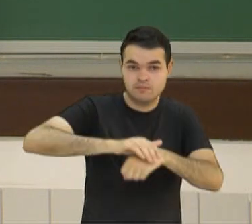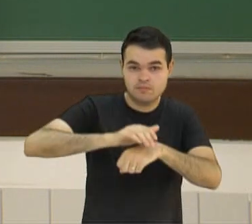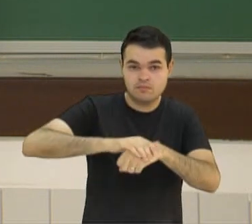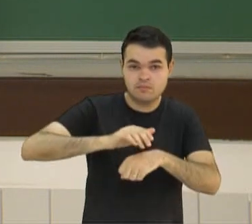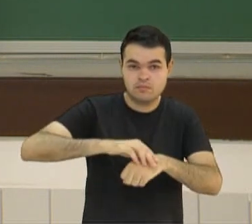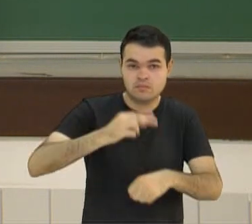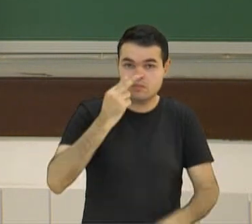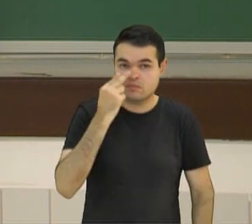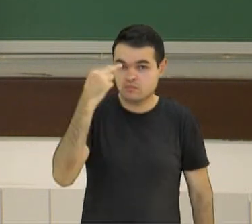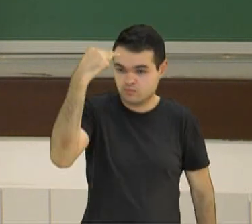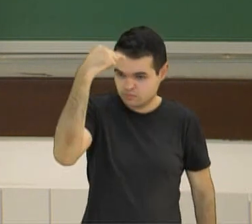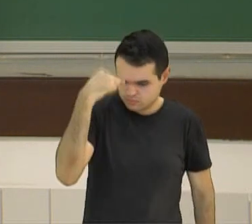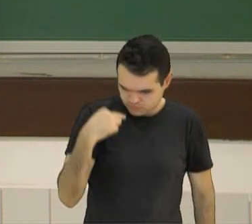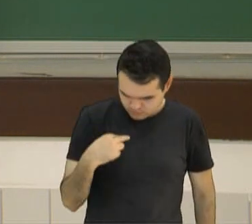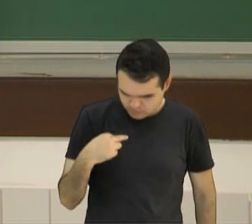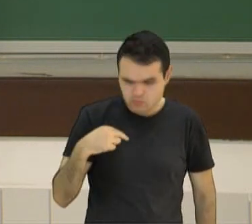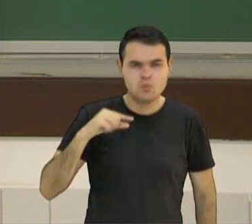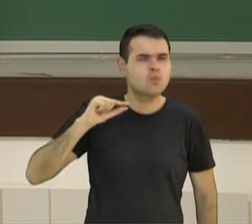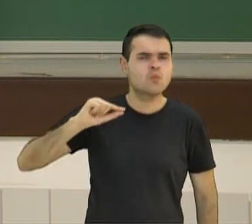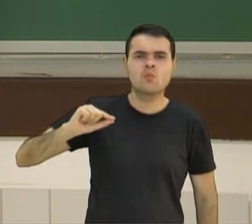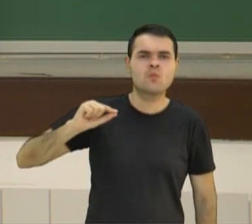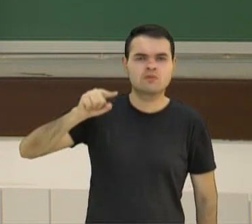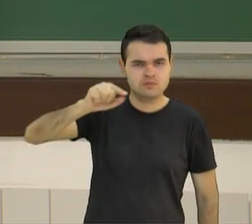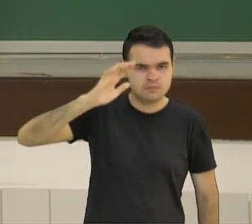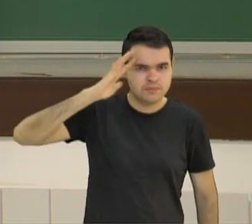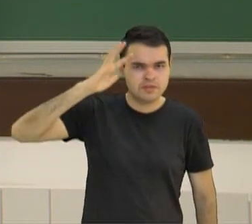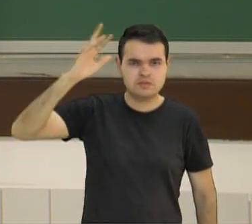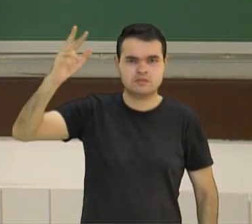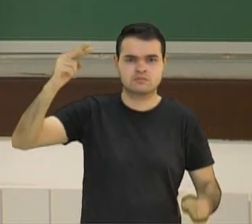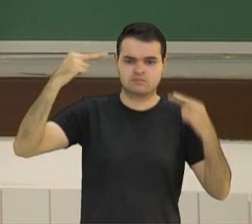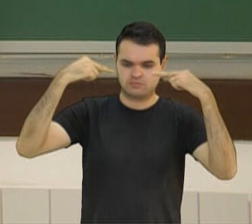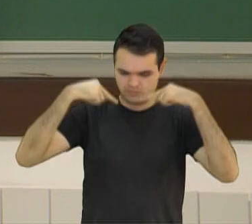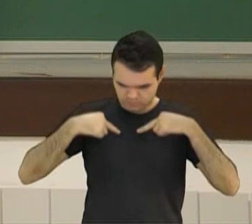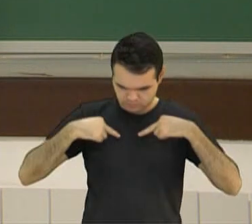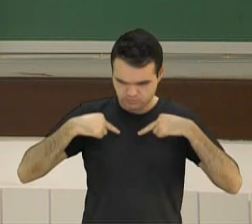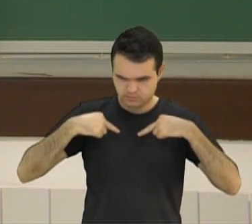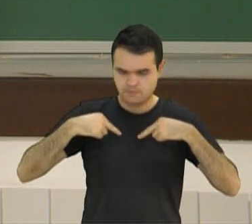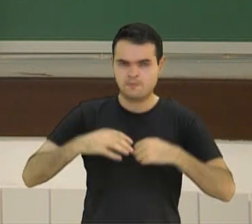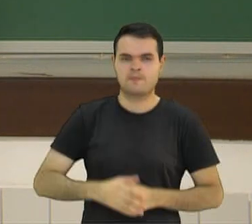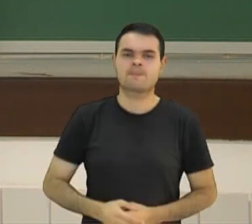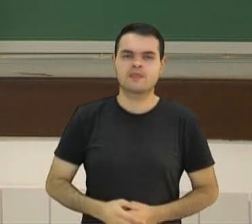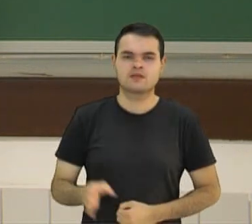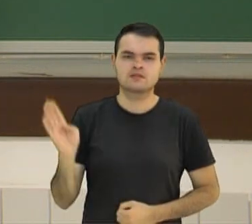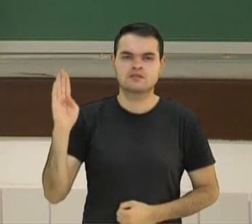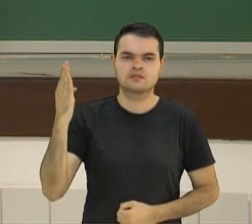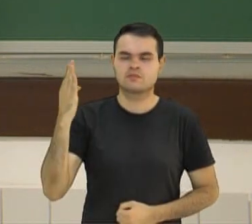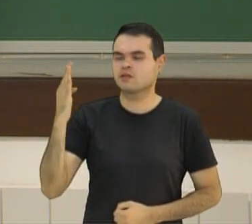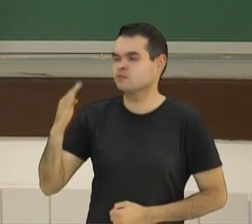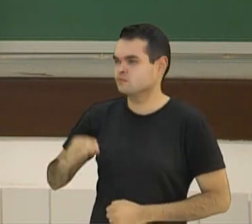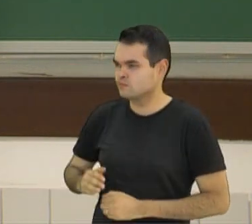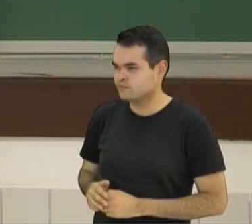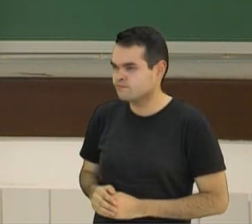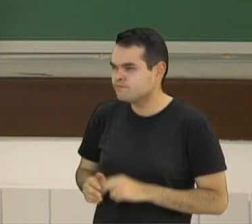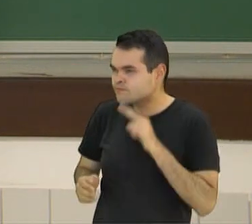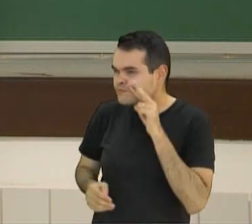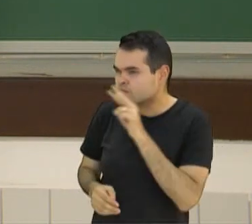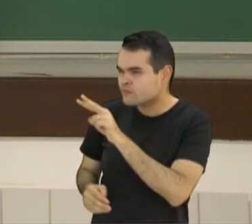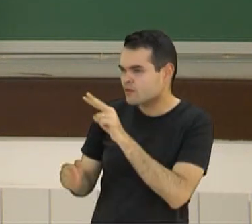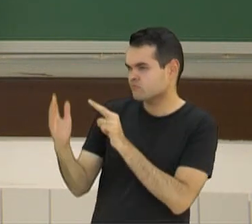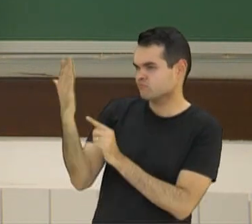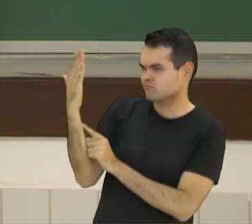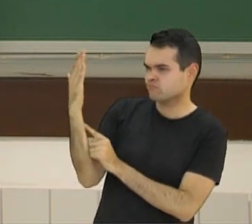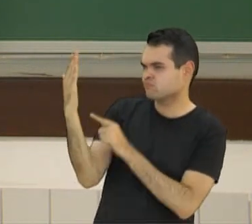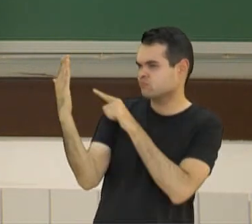Você já pensou sobre isso? O que você pensa sobre você? Quando você vê a sua imagem no espelho, o que é que esse espelho te diz?